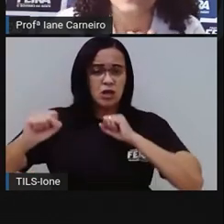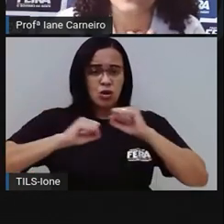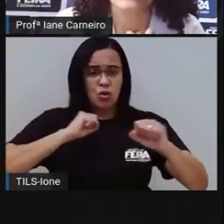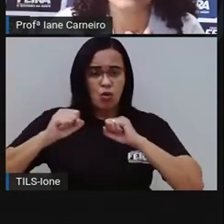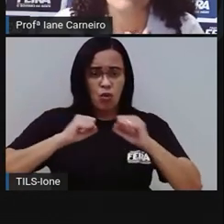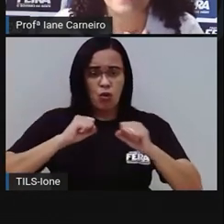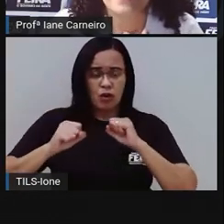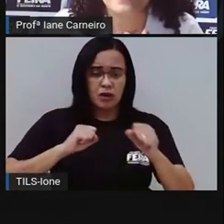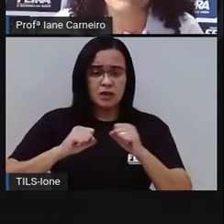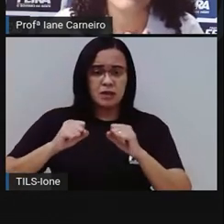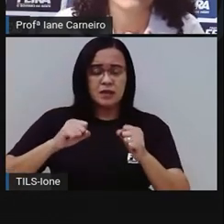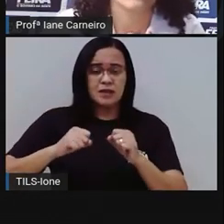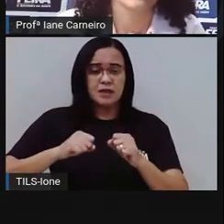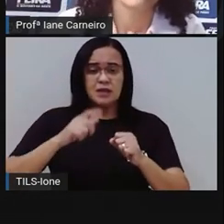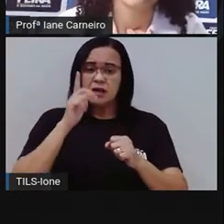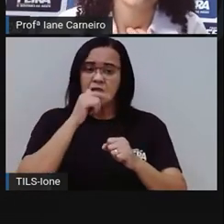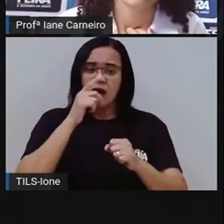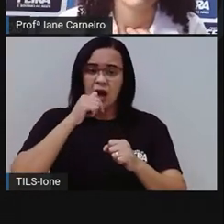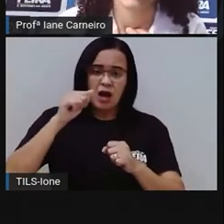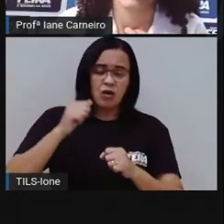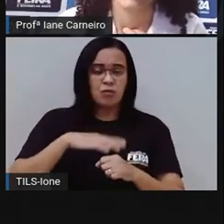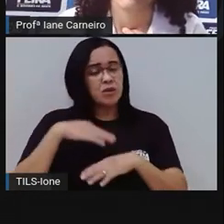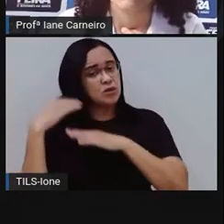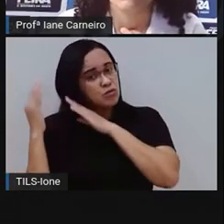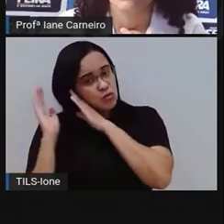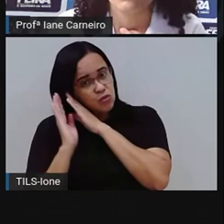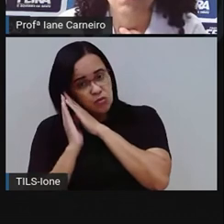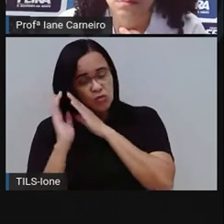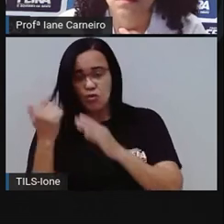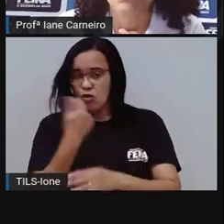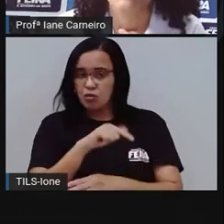não dorme. Quando para, morre. Sei não.